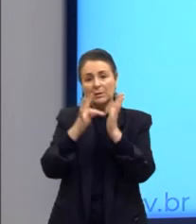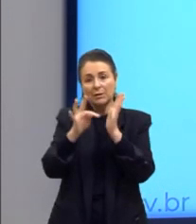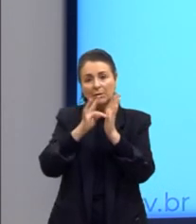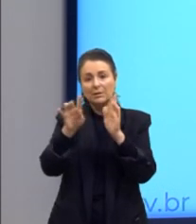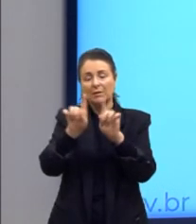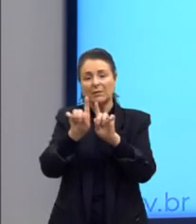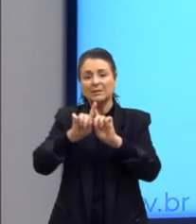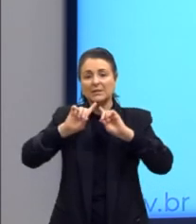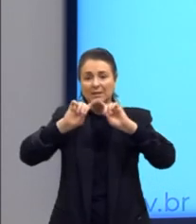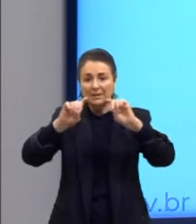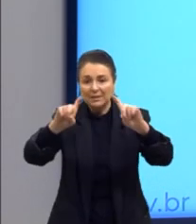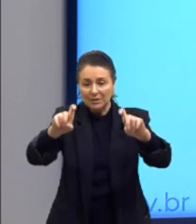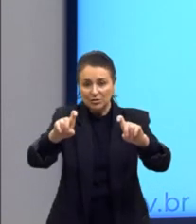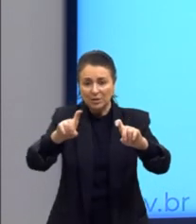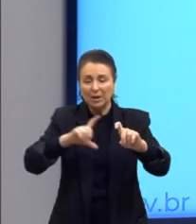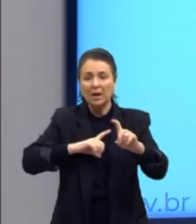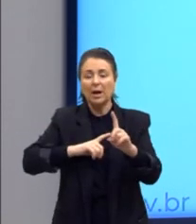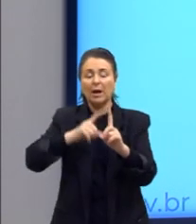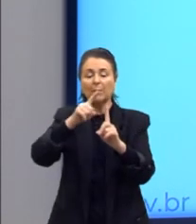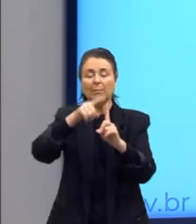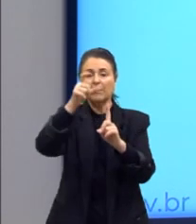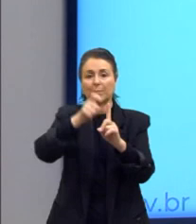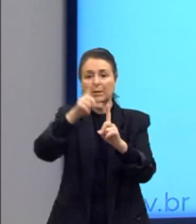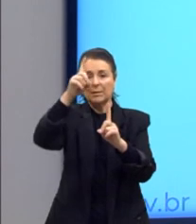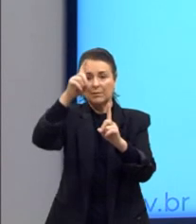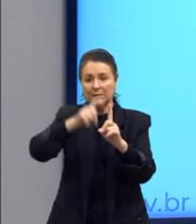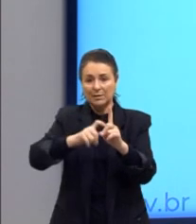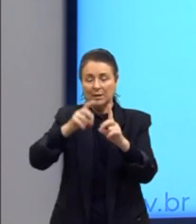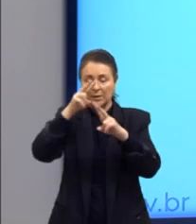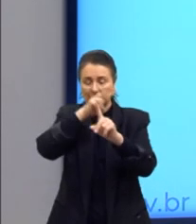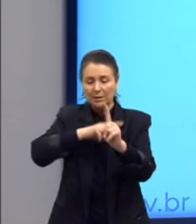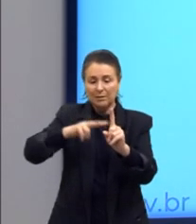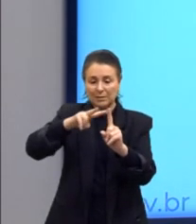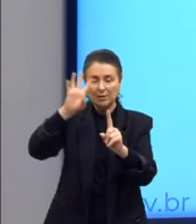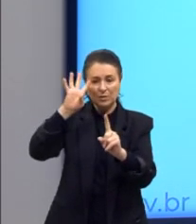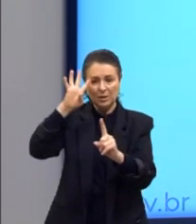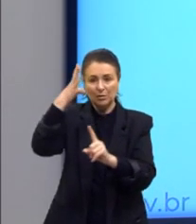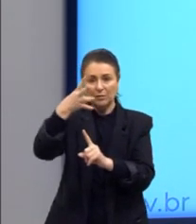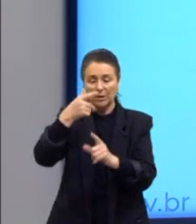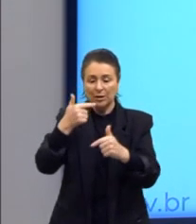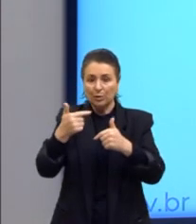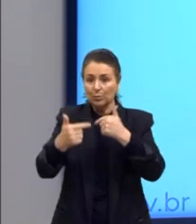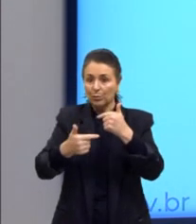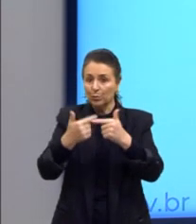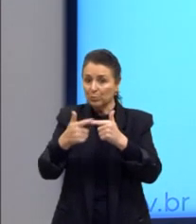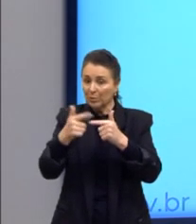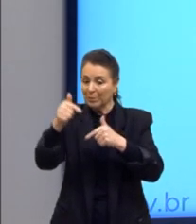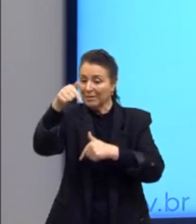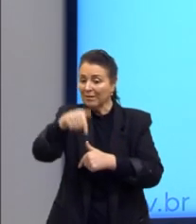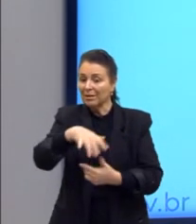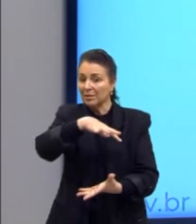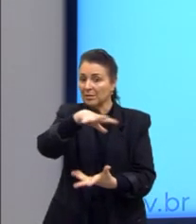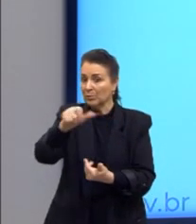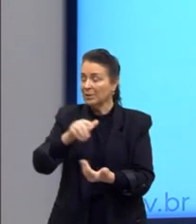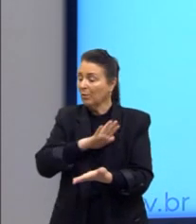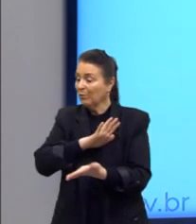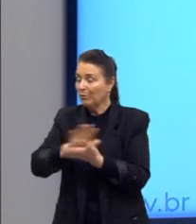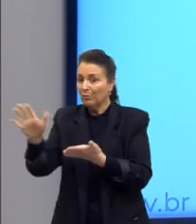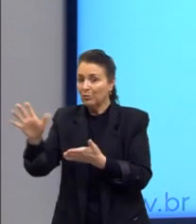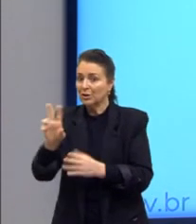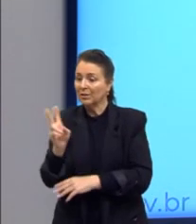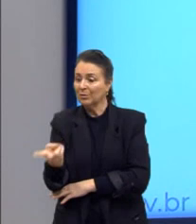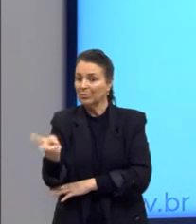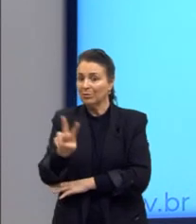fazem essa crítica metafísica, nessa perspectiva de resolução dos problemas, aqui mesmo nesse mundo, e não fugir nesse dualismo, como